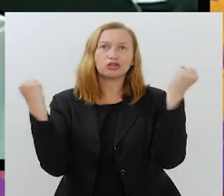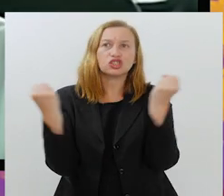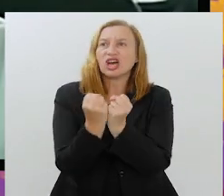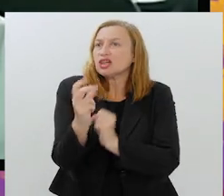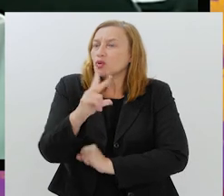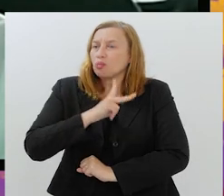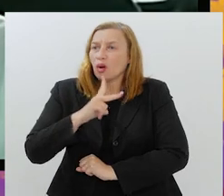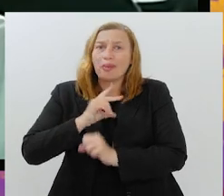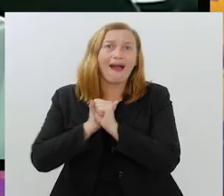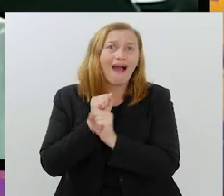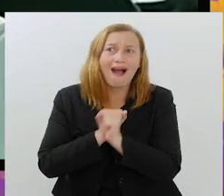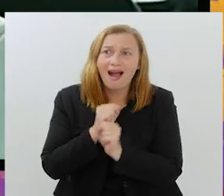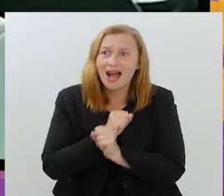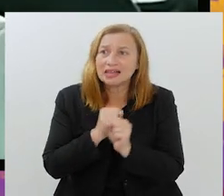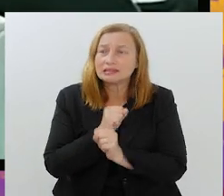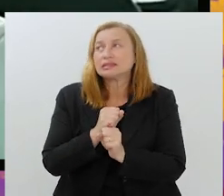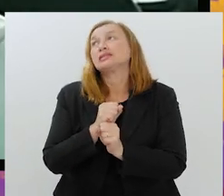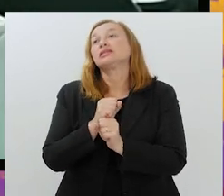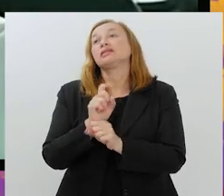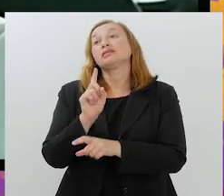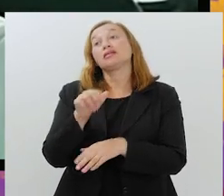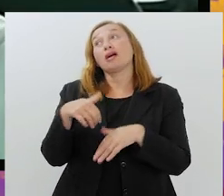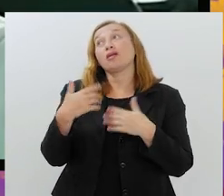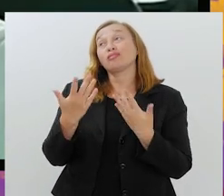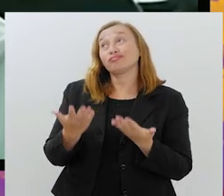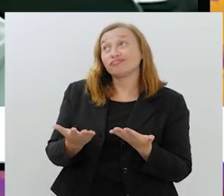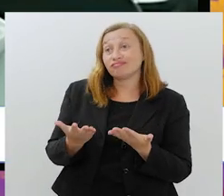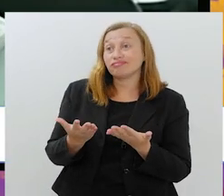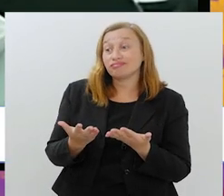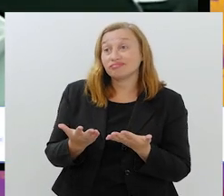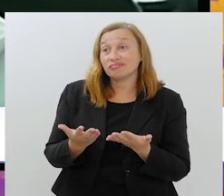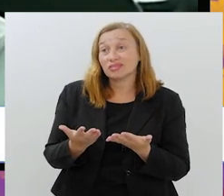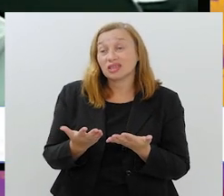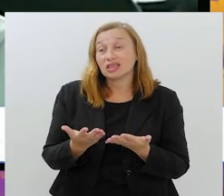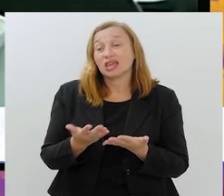estádio há tantos anos, há tantas décadas, é algo extremamente